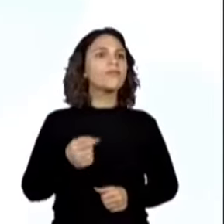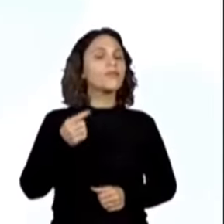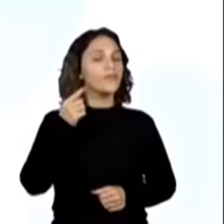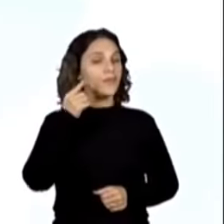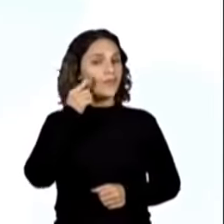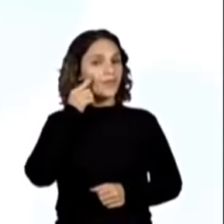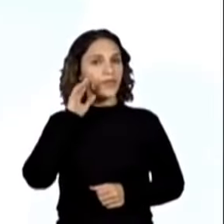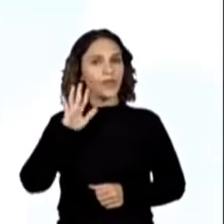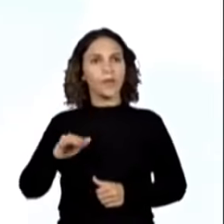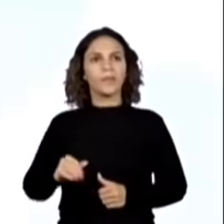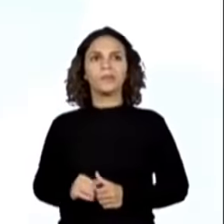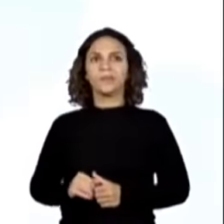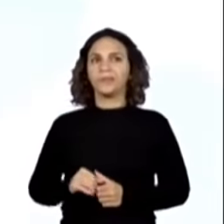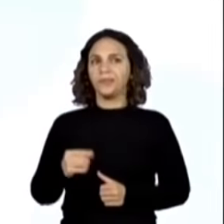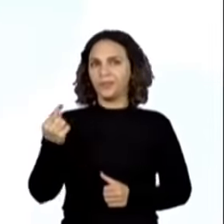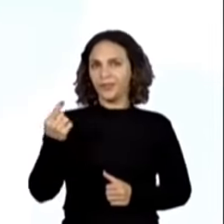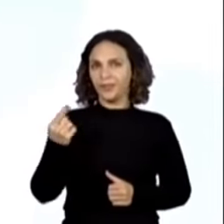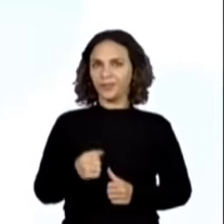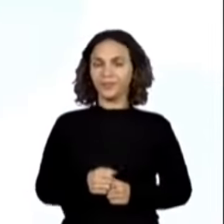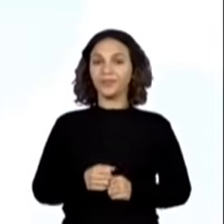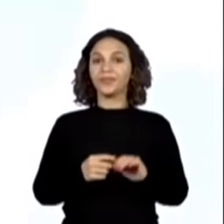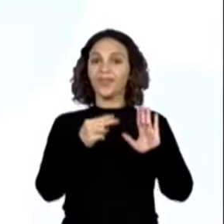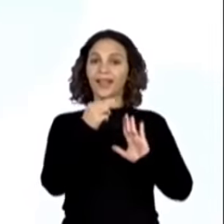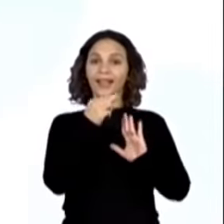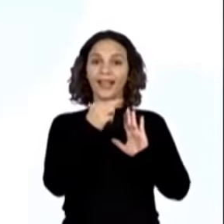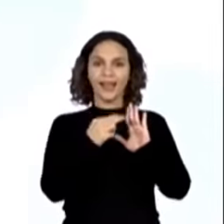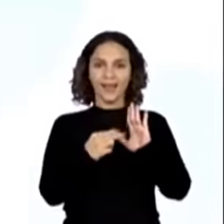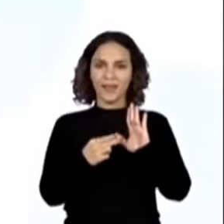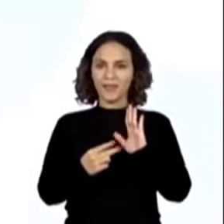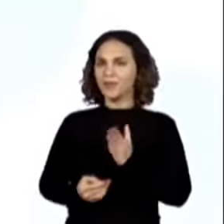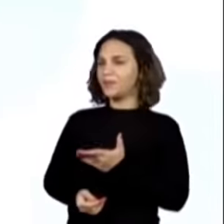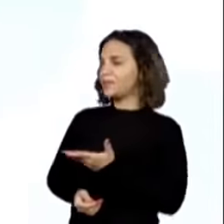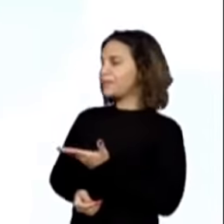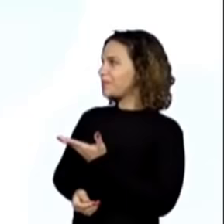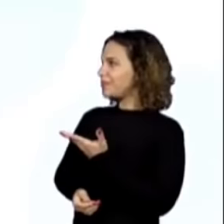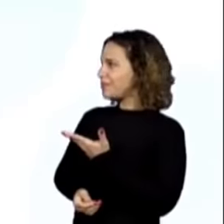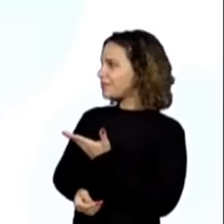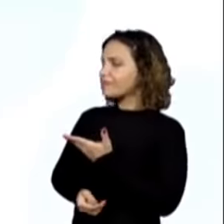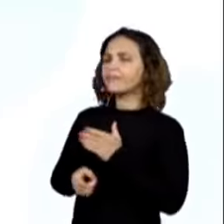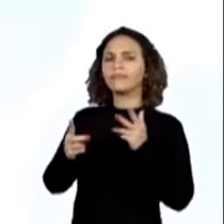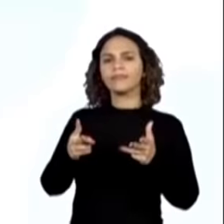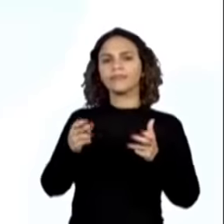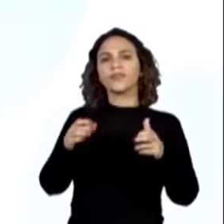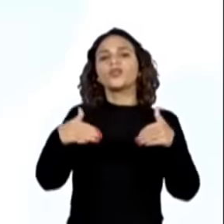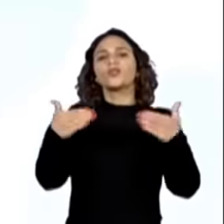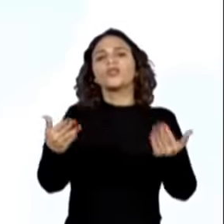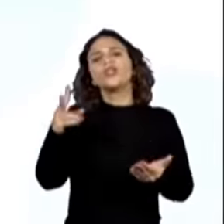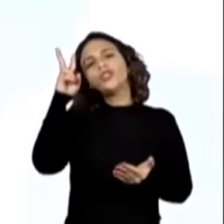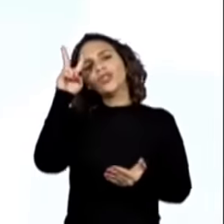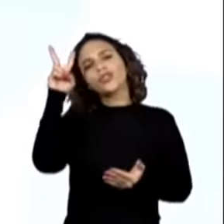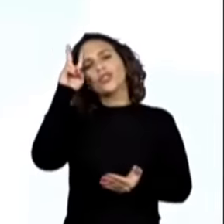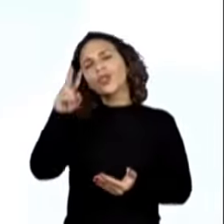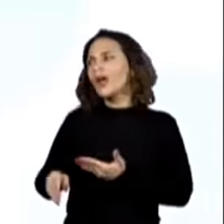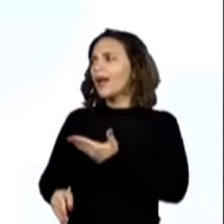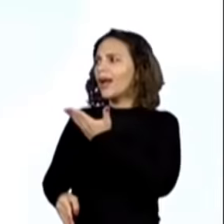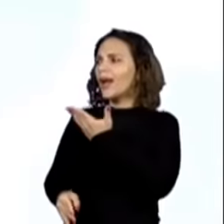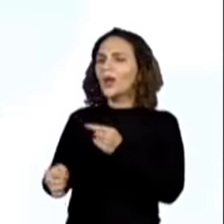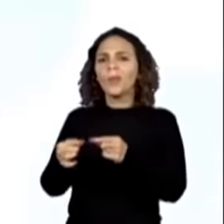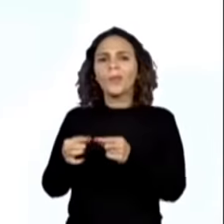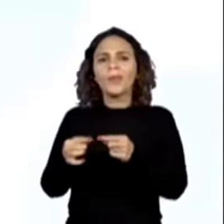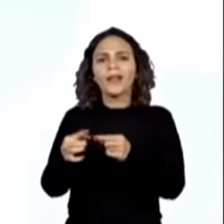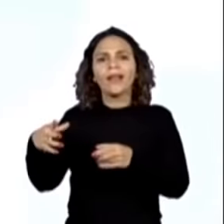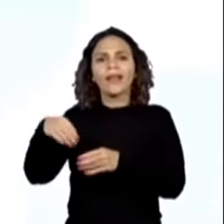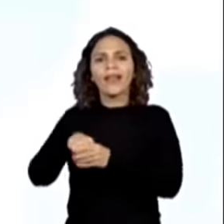a seguinte. Número 1. Leia os trechos abaixo e identifique de qual história eles